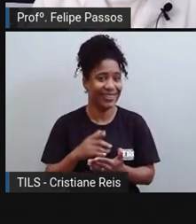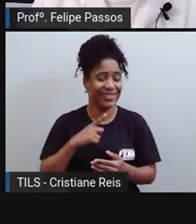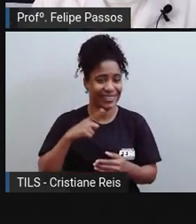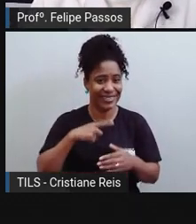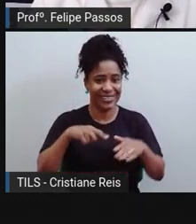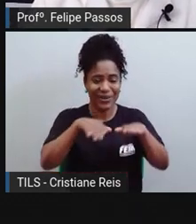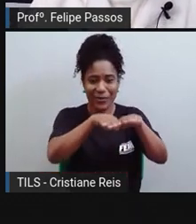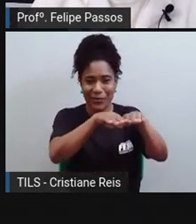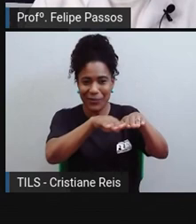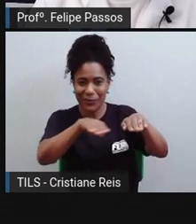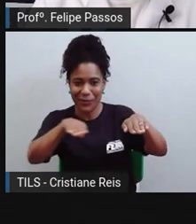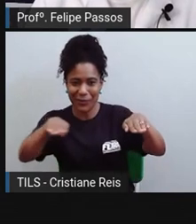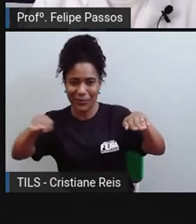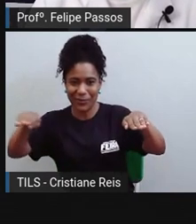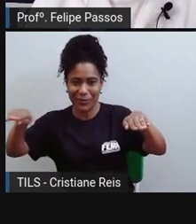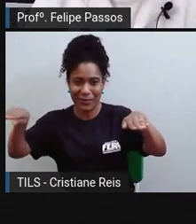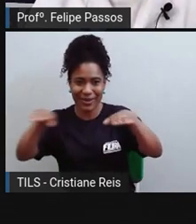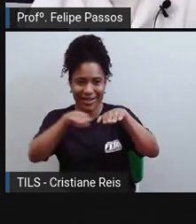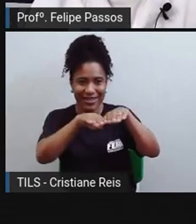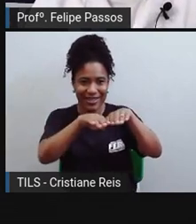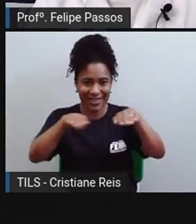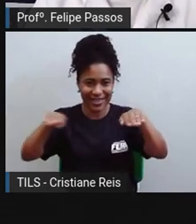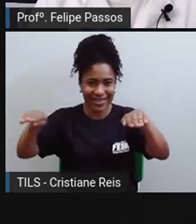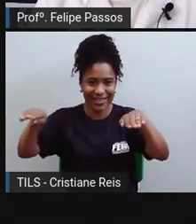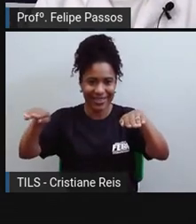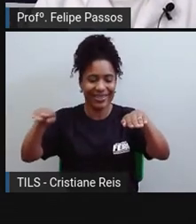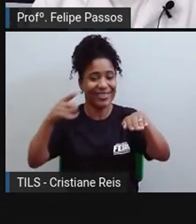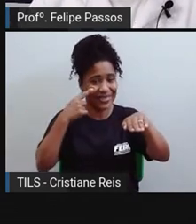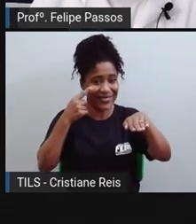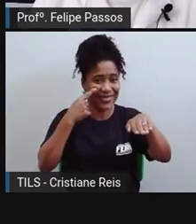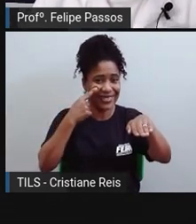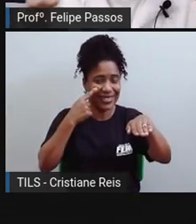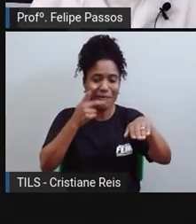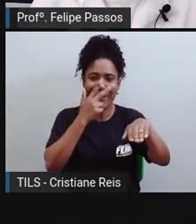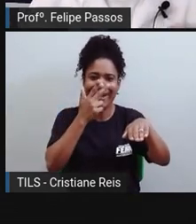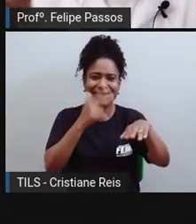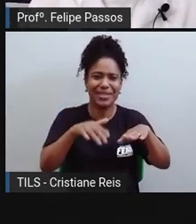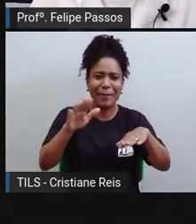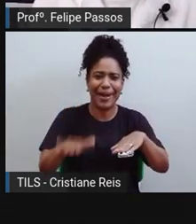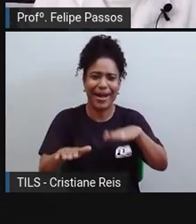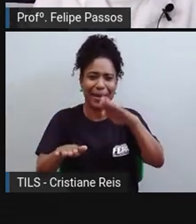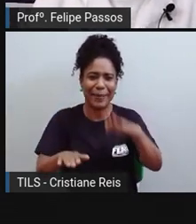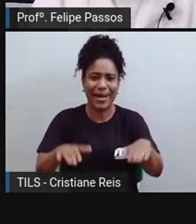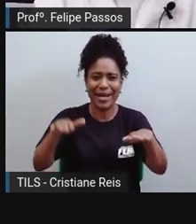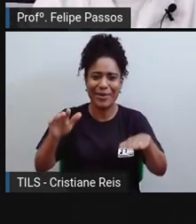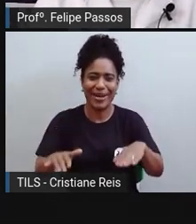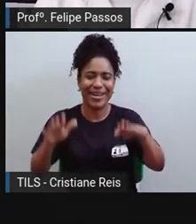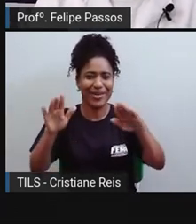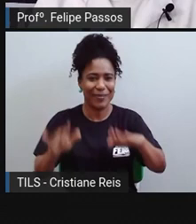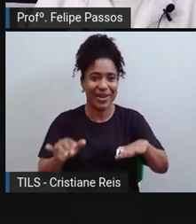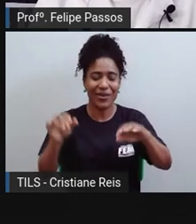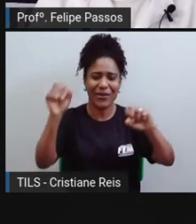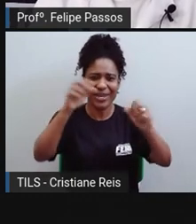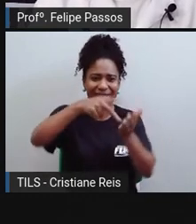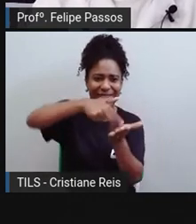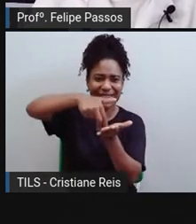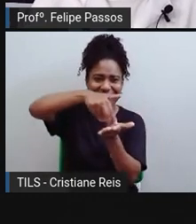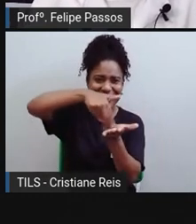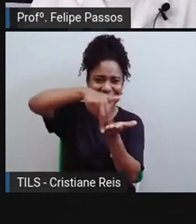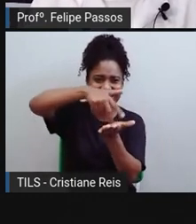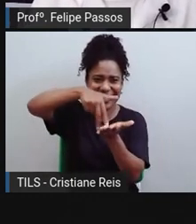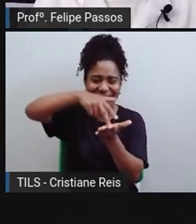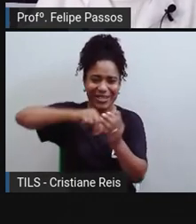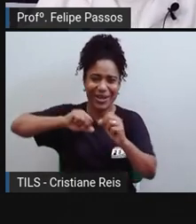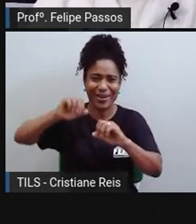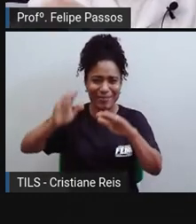aqueles pisos que as pessoas vão dançando, o piso se acende, pisca. Só que se ele consegue gerar energia para acender